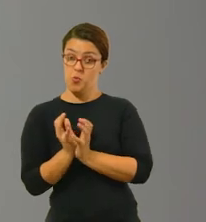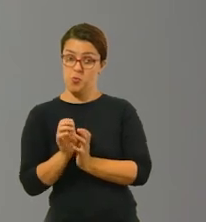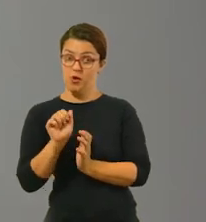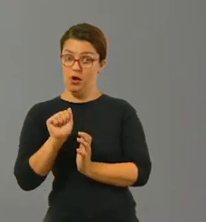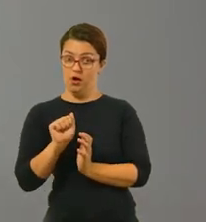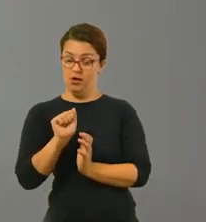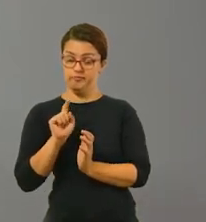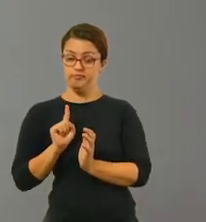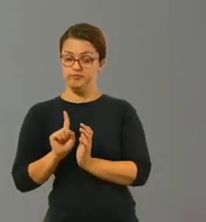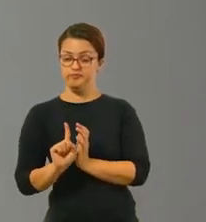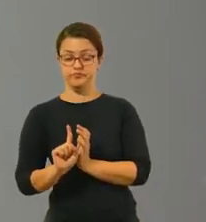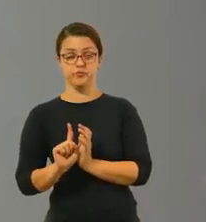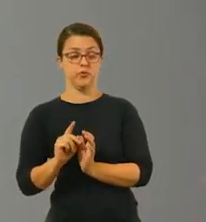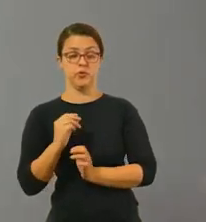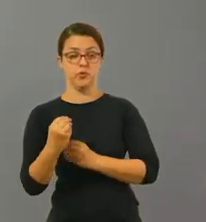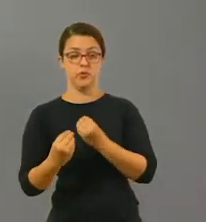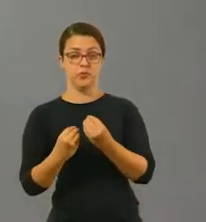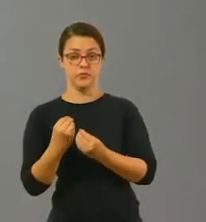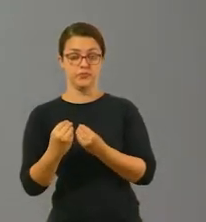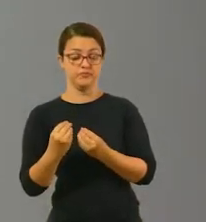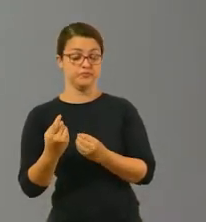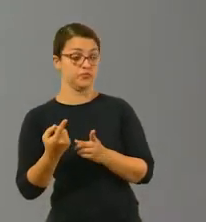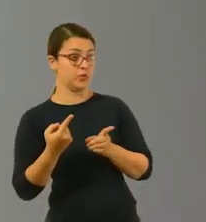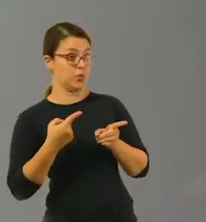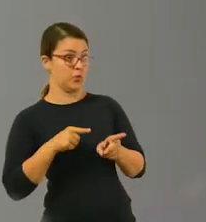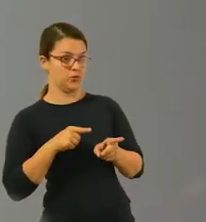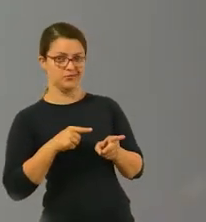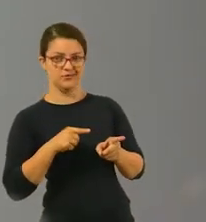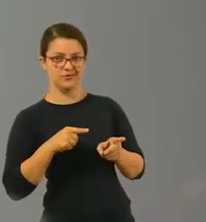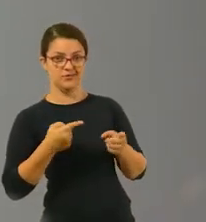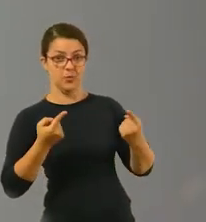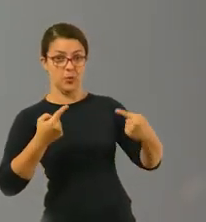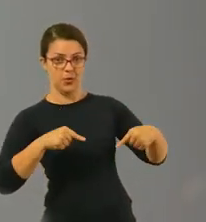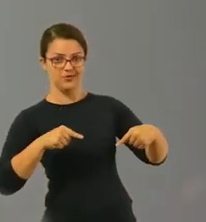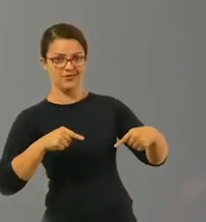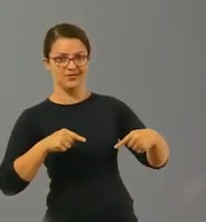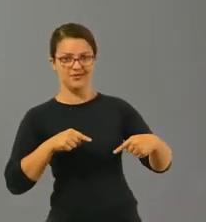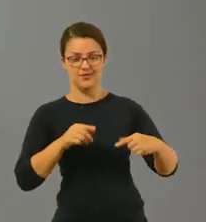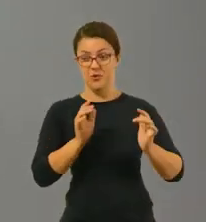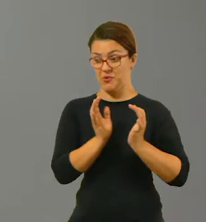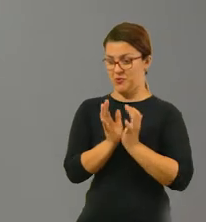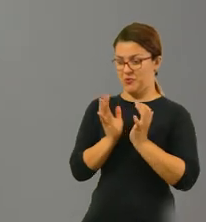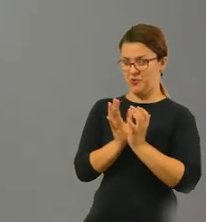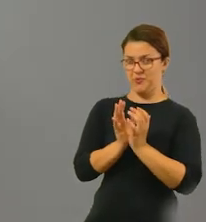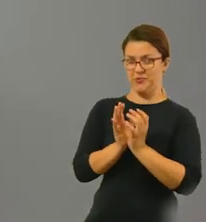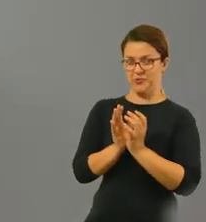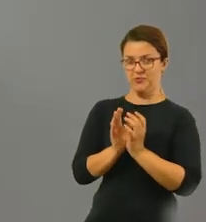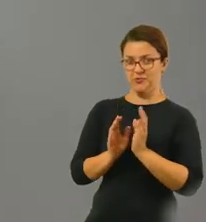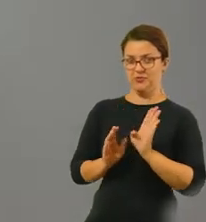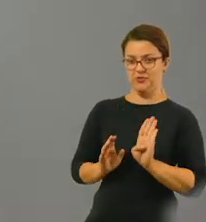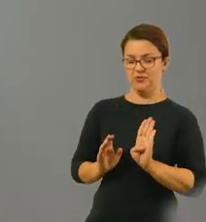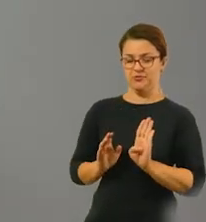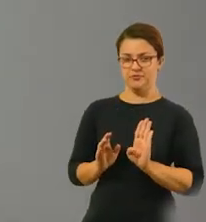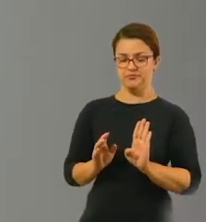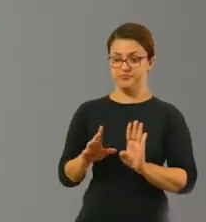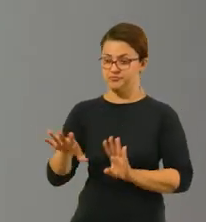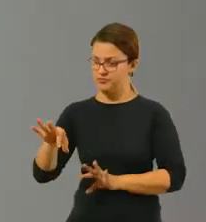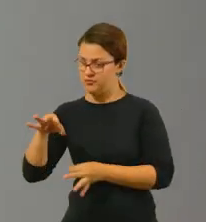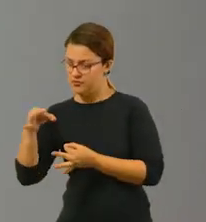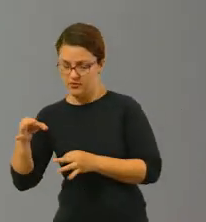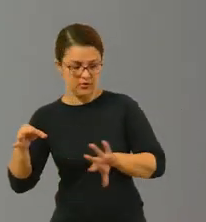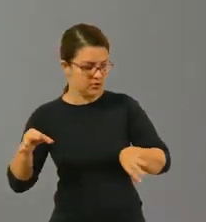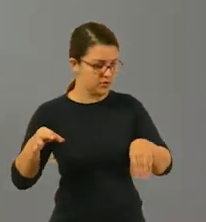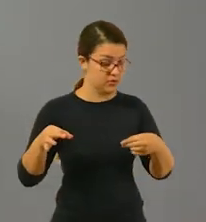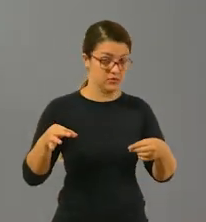A equipe A minha, eu vou ter que fazer pontos contra a equipe B, ok? Então, eu fui sorteado para fazer